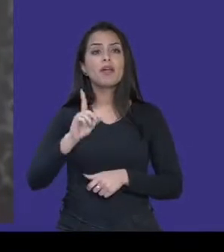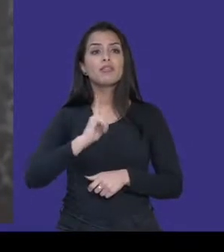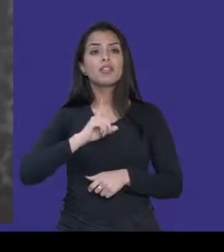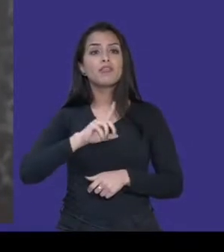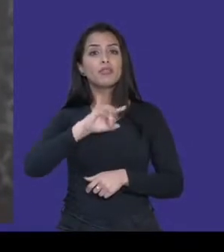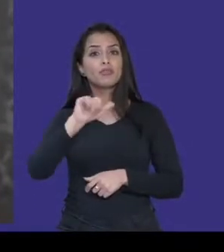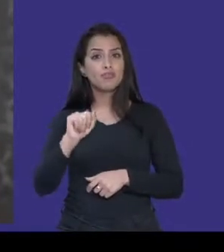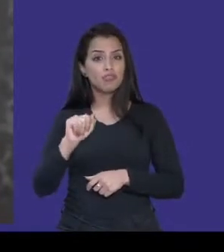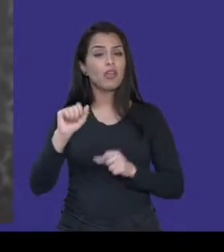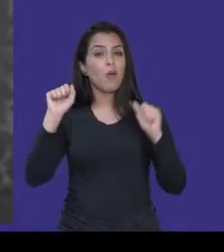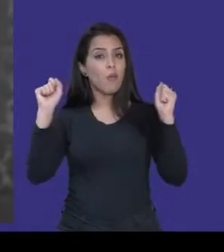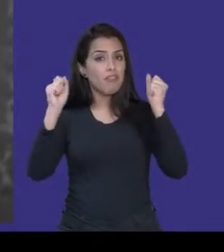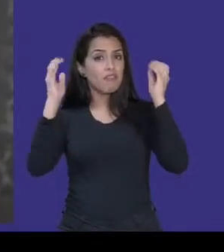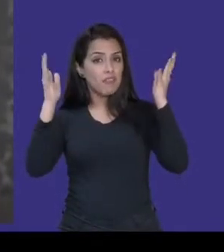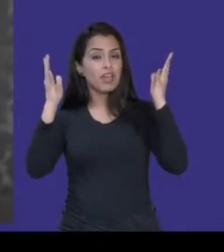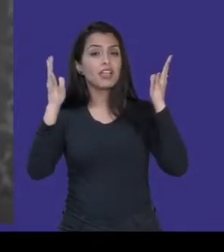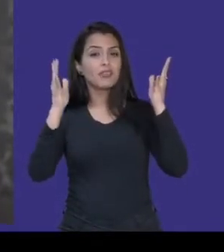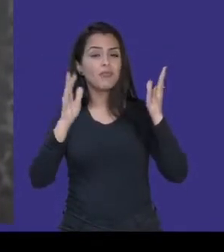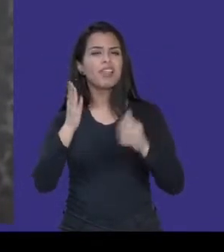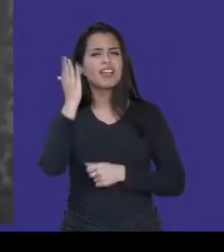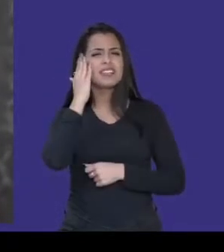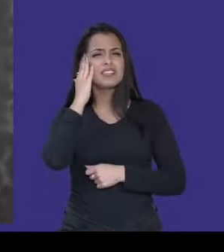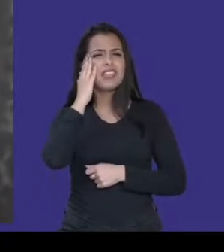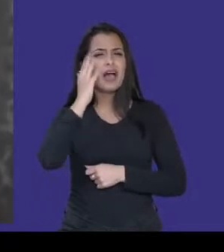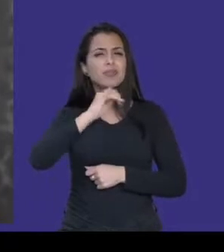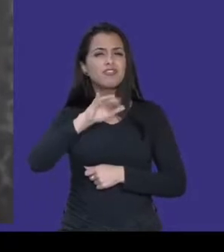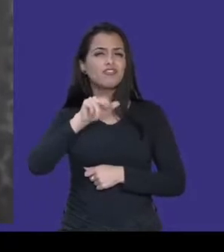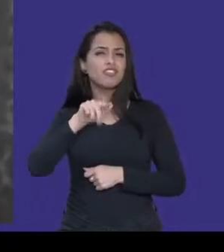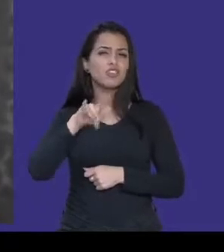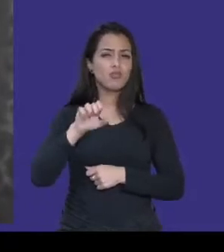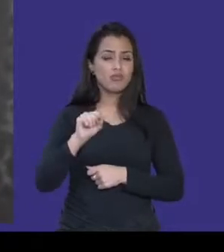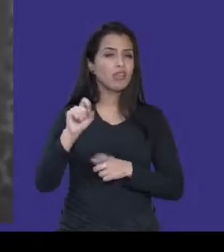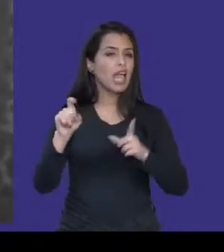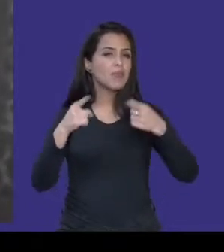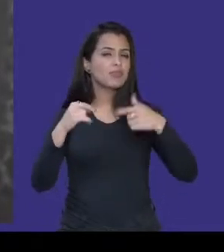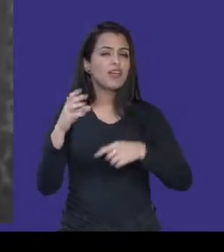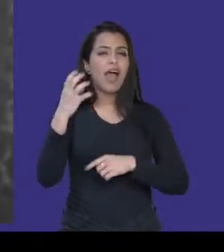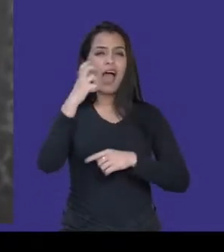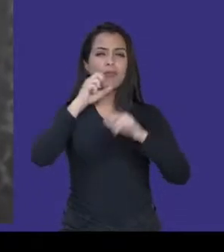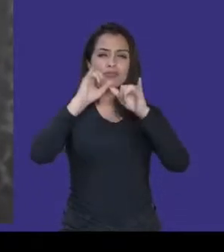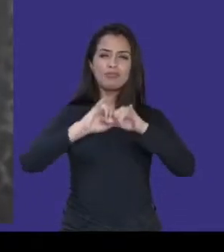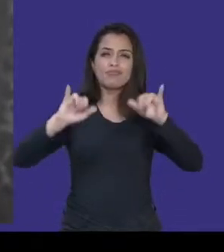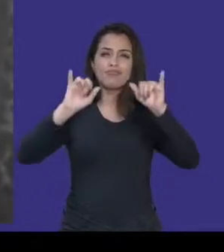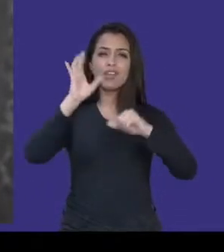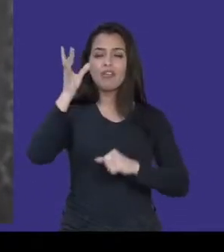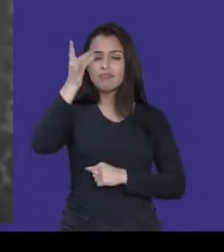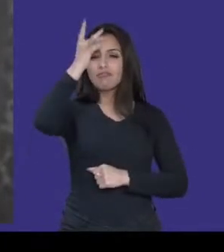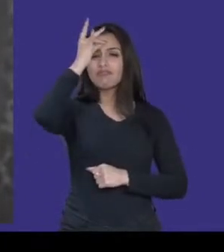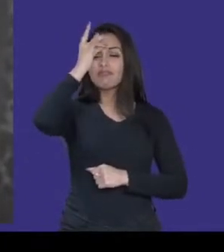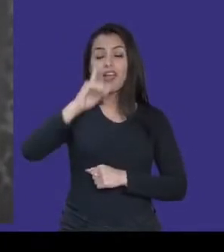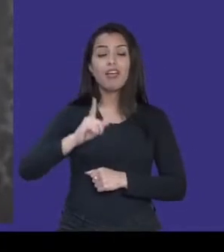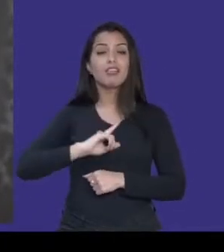e um saudoso produtor de jingles, aquelas músicas comerciais que a gente costuma ter na memória, né, o Sérgio Mineiro,